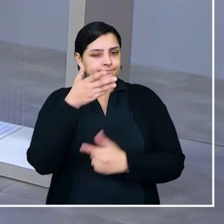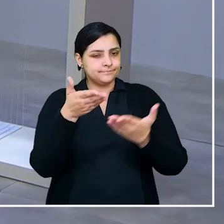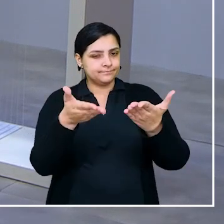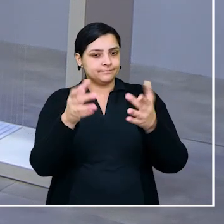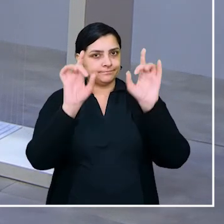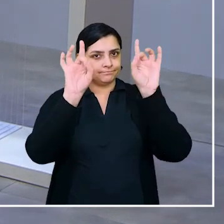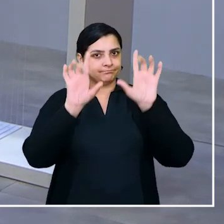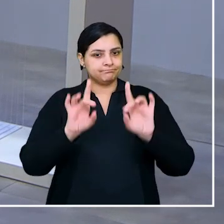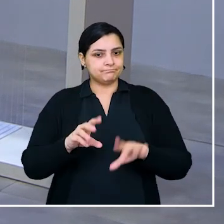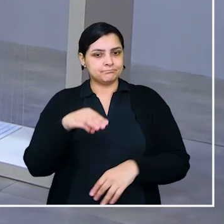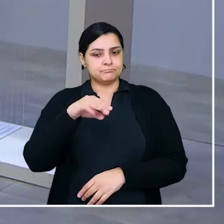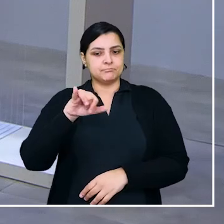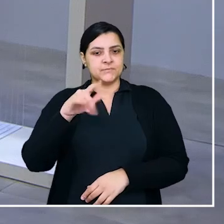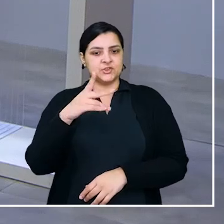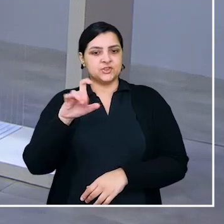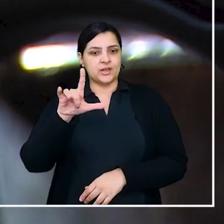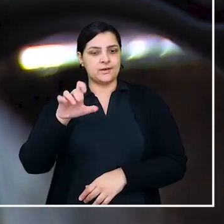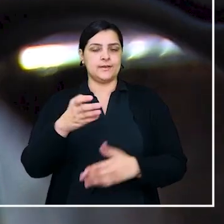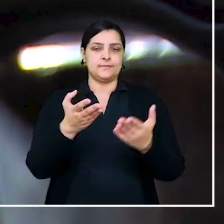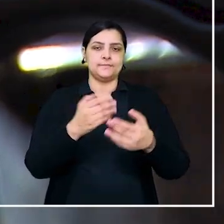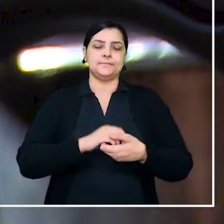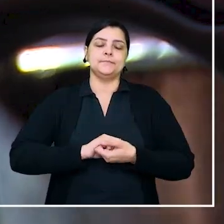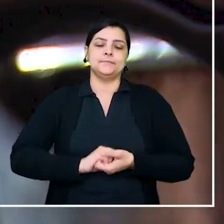a reportagem especial de Michelle Chiapa.